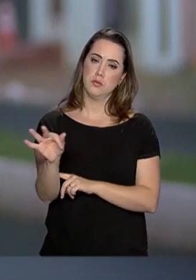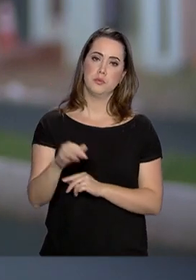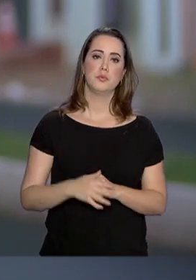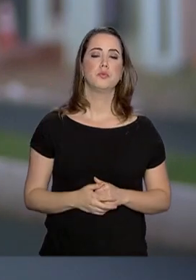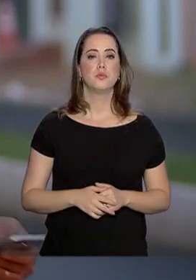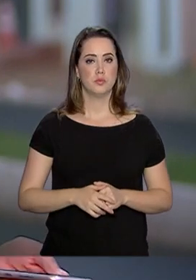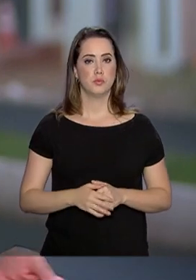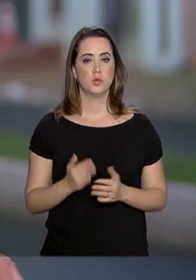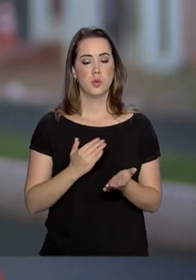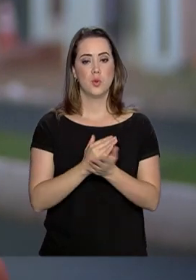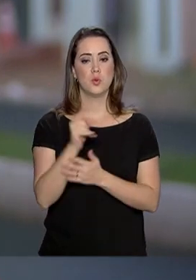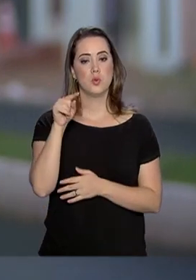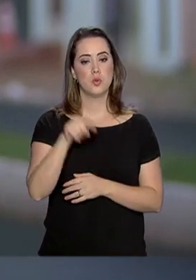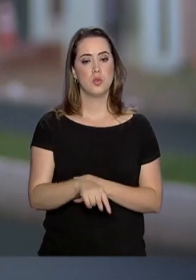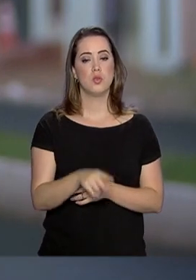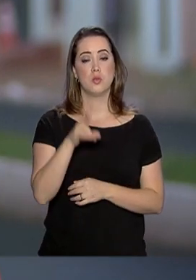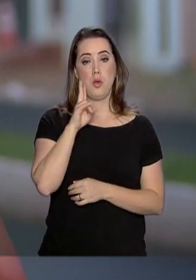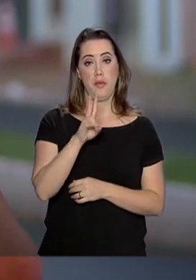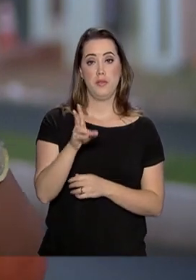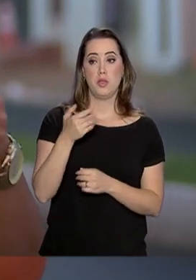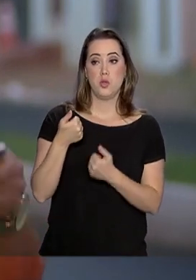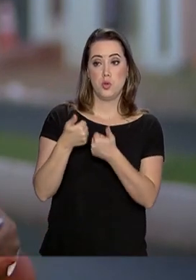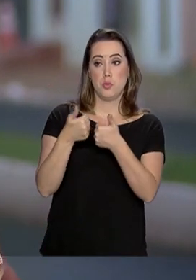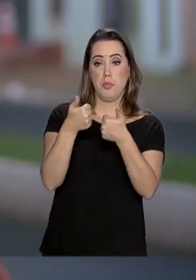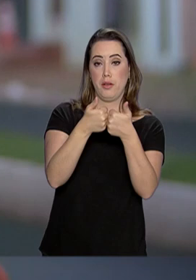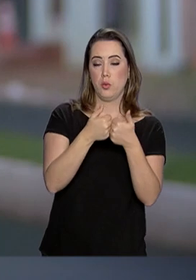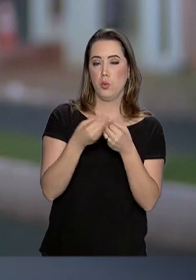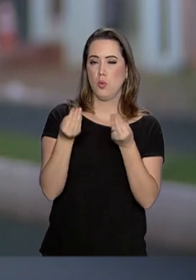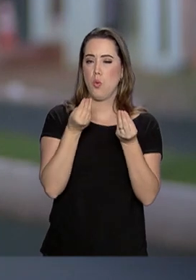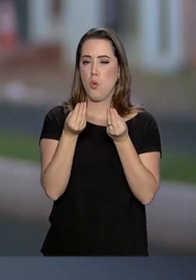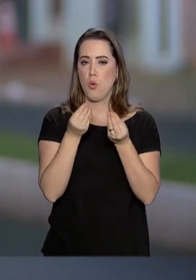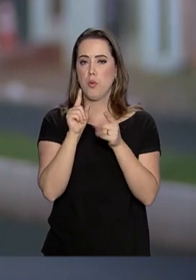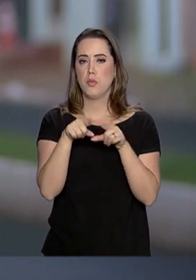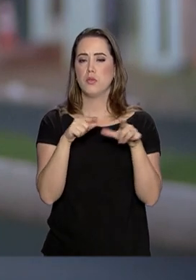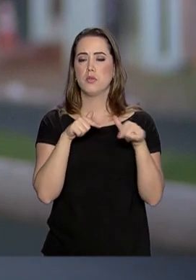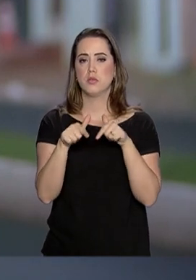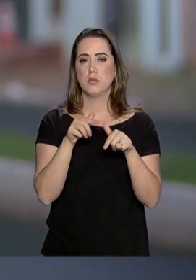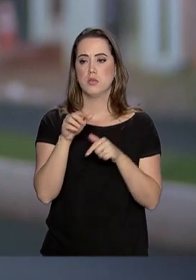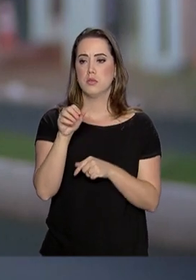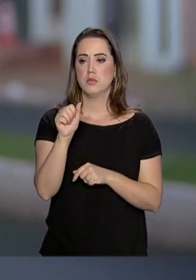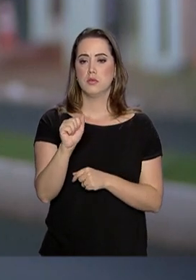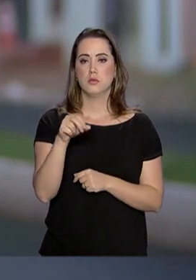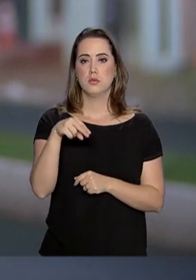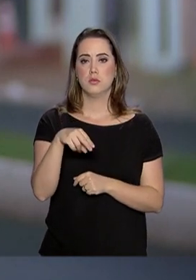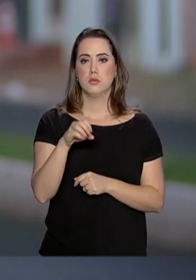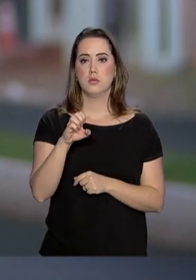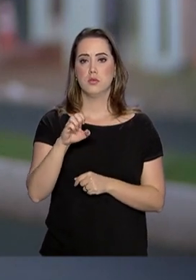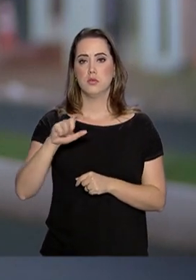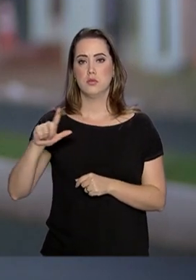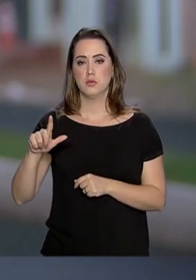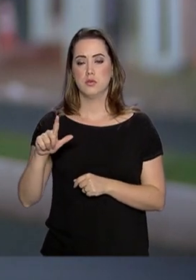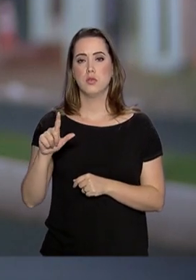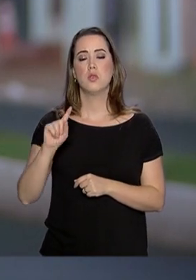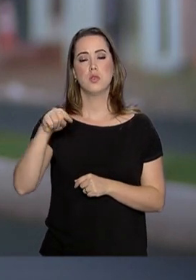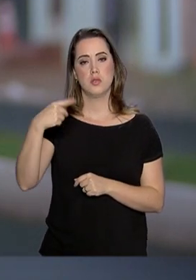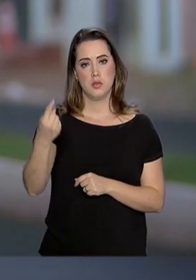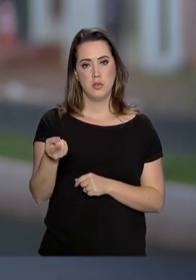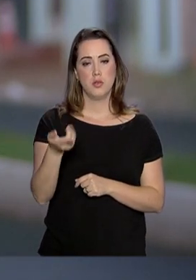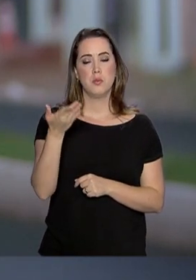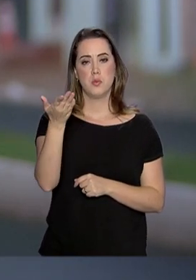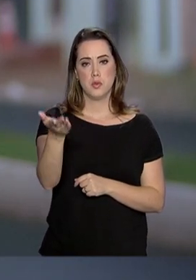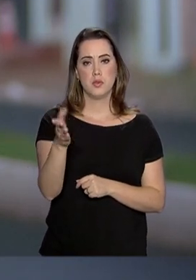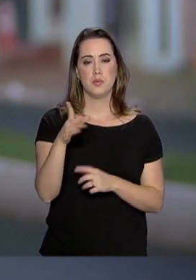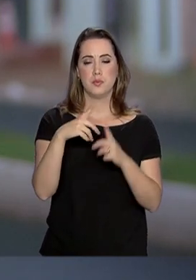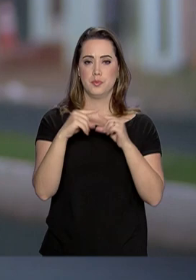Federal. Eu continuo por aqui cobrindo essa situação, acompanhando de perto esse trabalho da Agência Nacional de Energia Elétrica e retorno aí